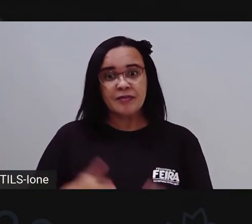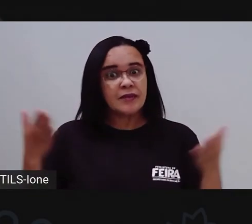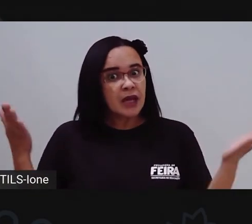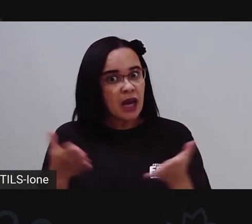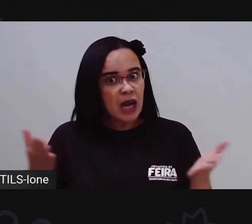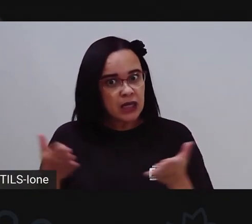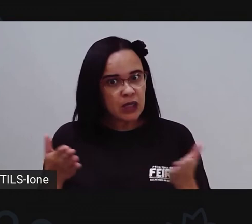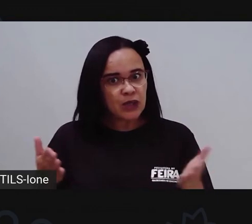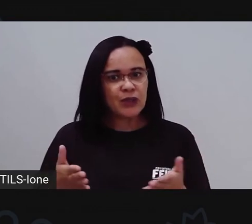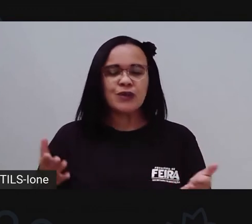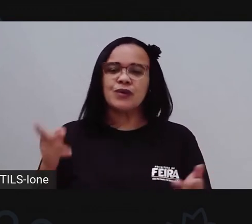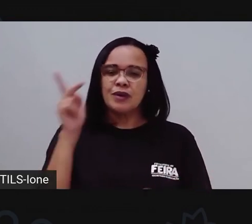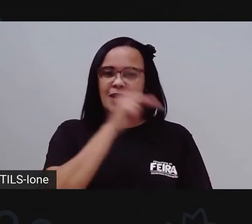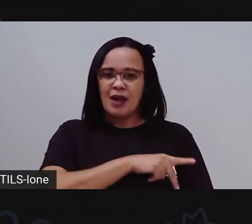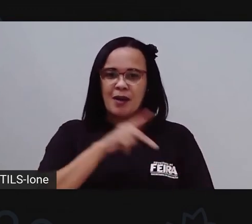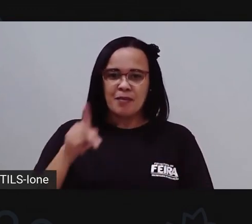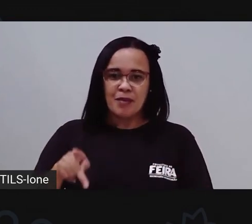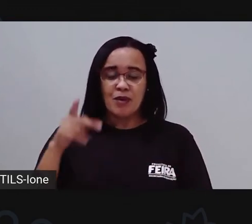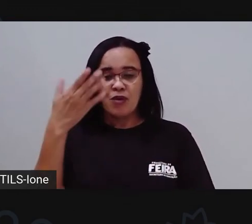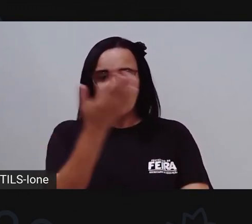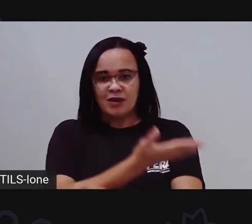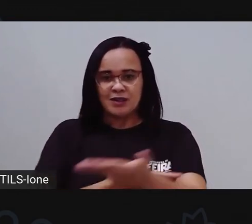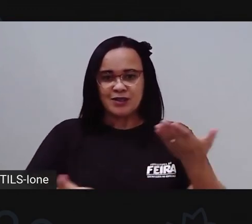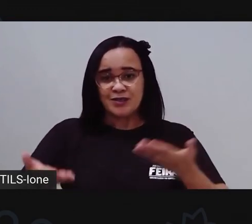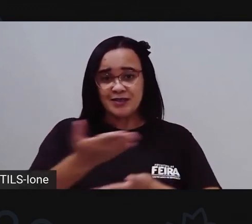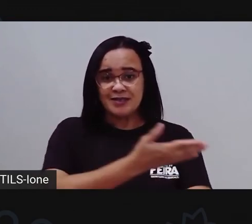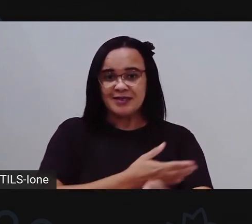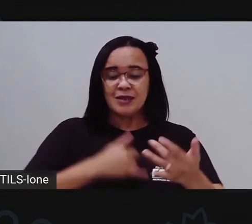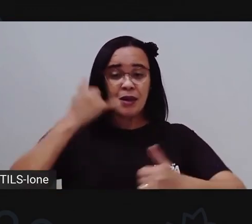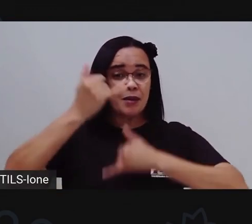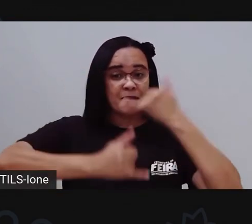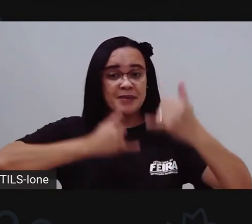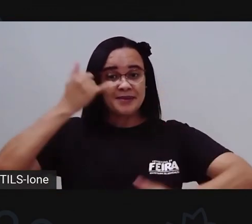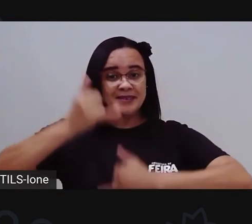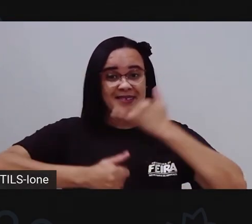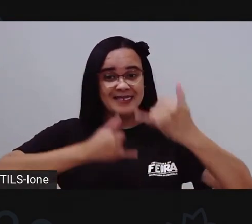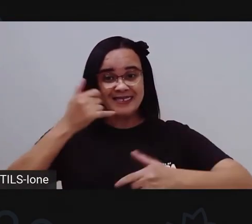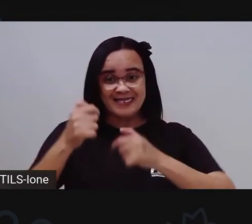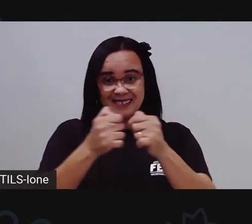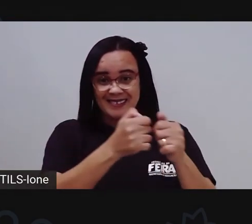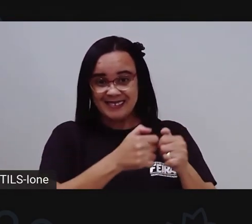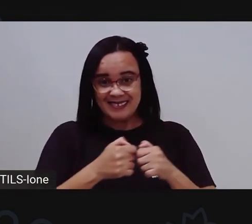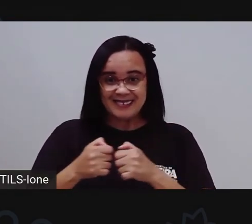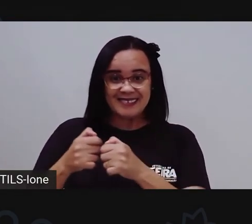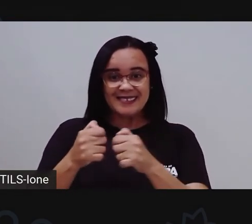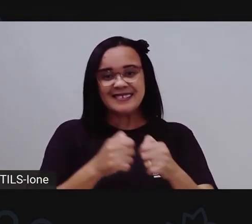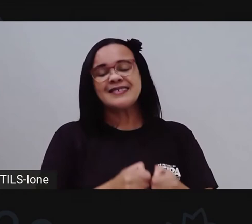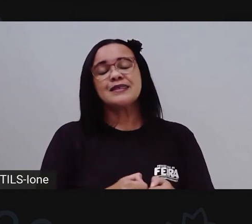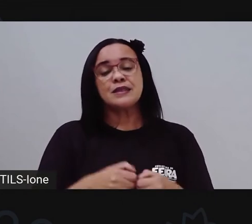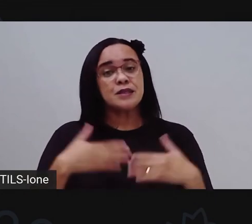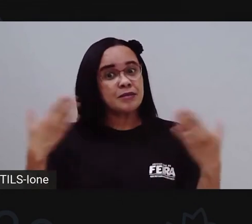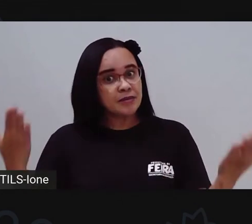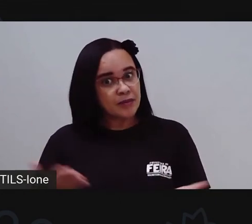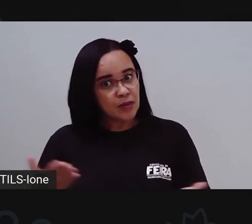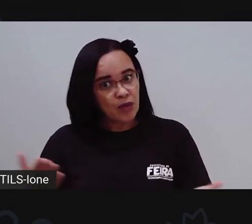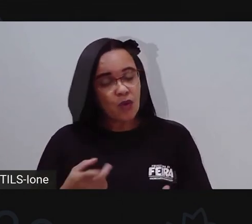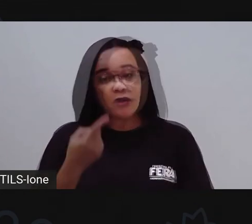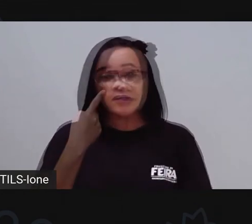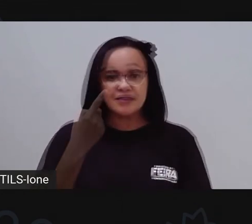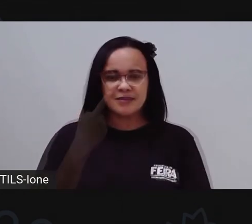só pra gente compartilhar, socializar o que a gente aprendeu hoje, tá certo?